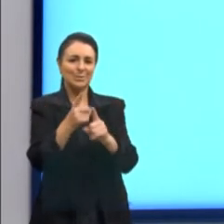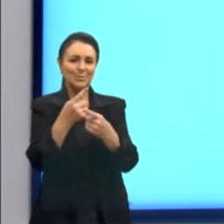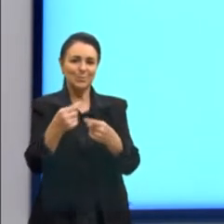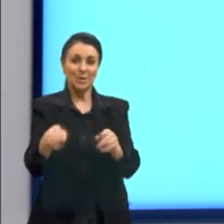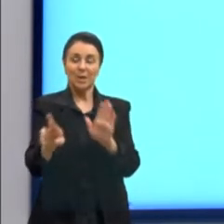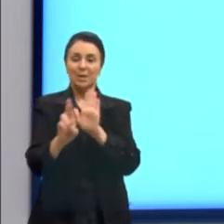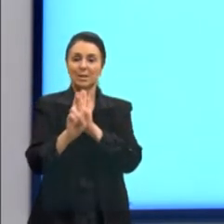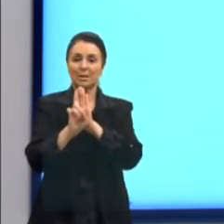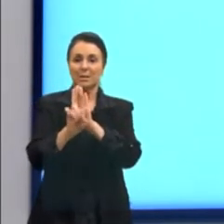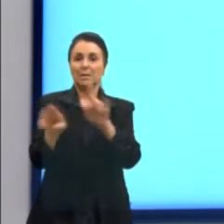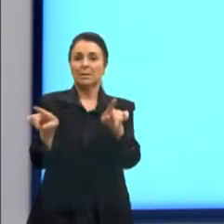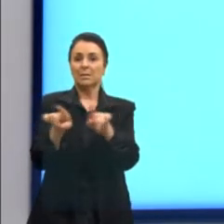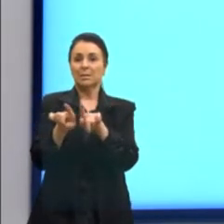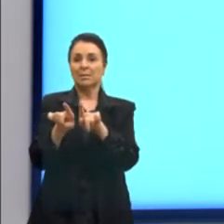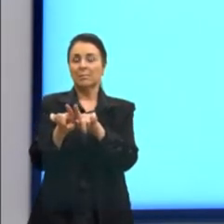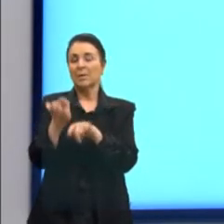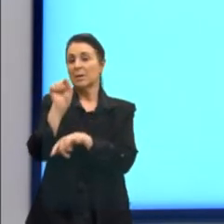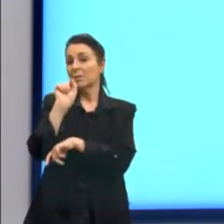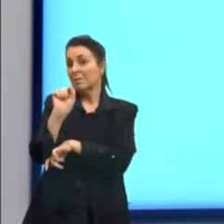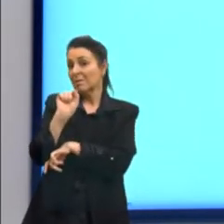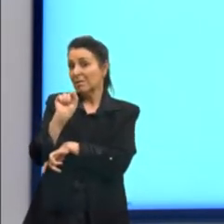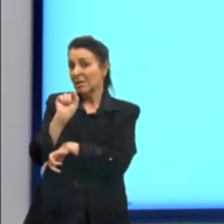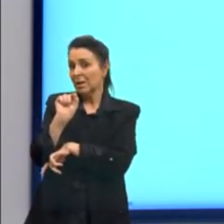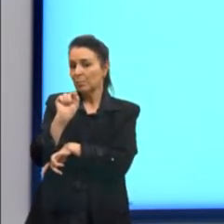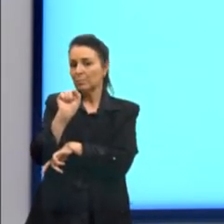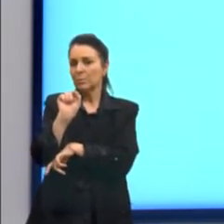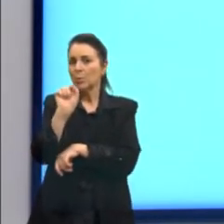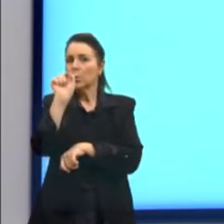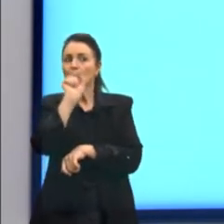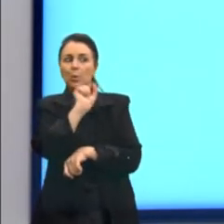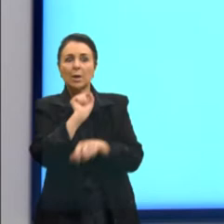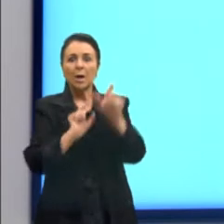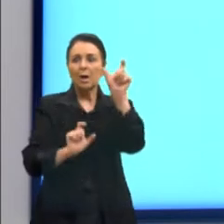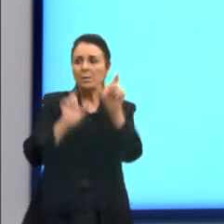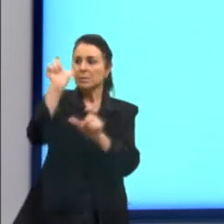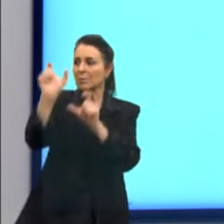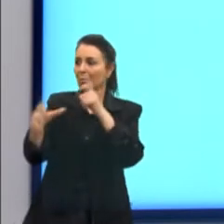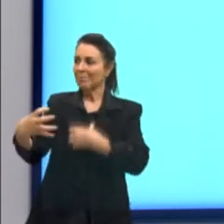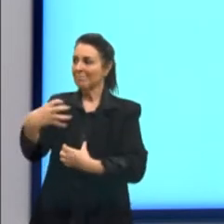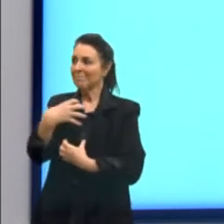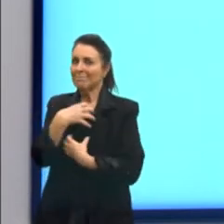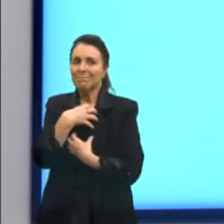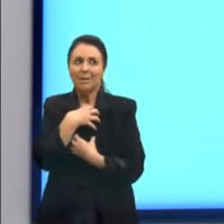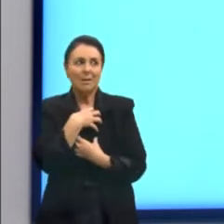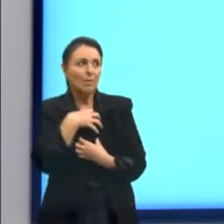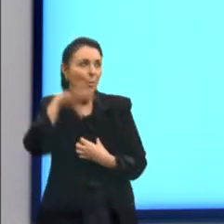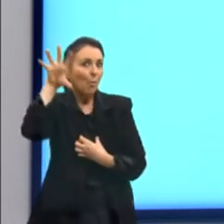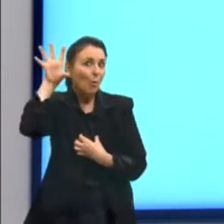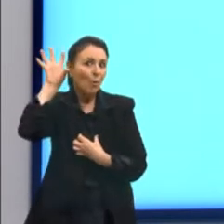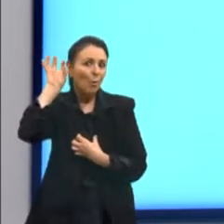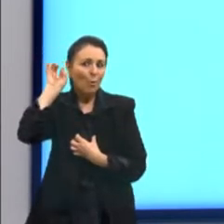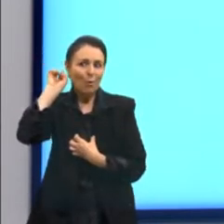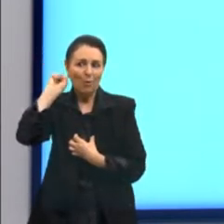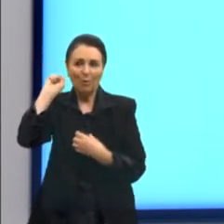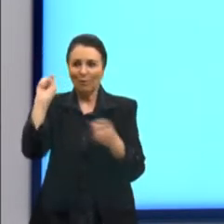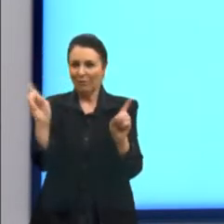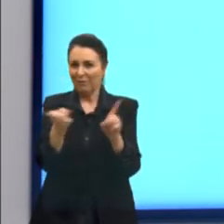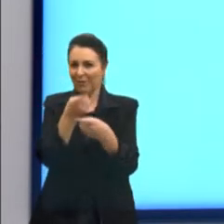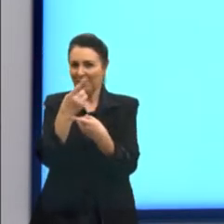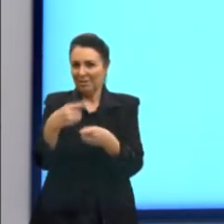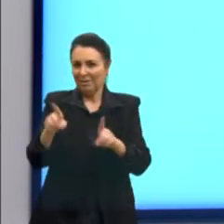então, o que essas pessoas sentem ao ouvir determinada música.